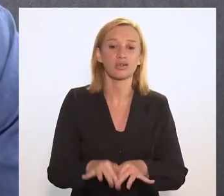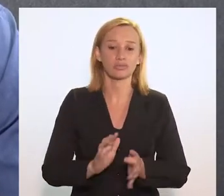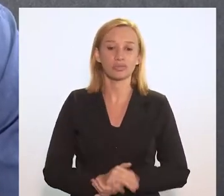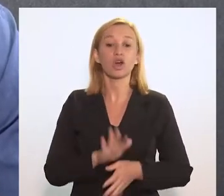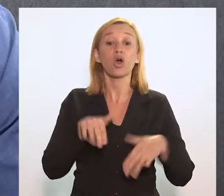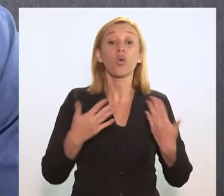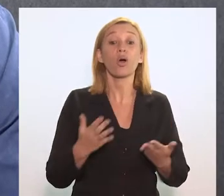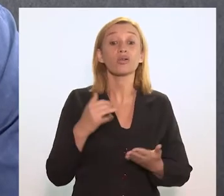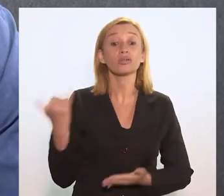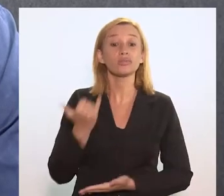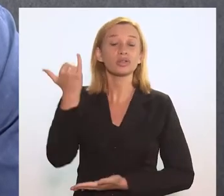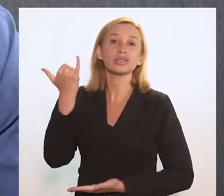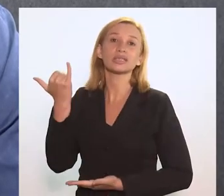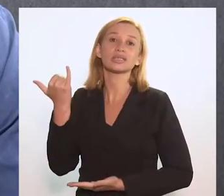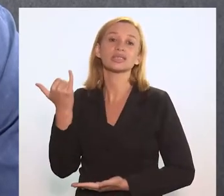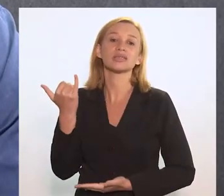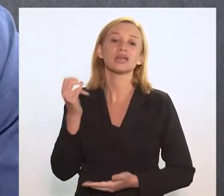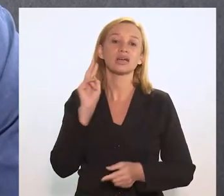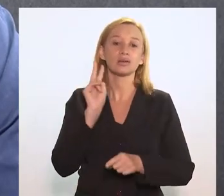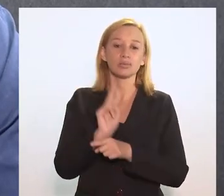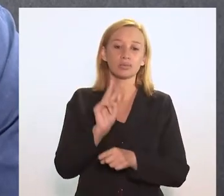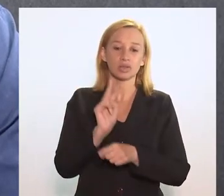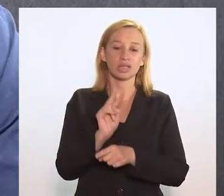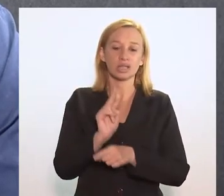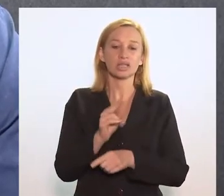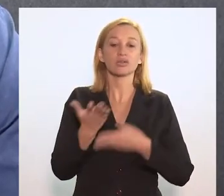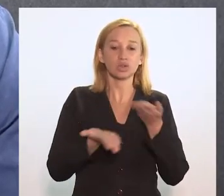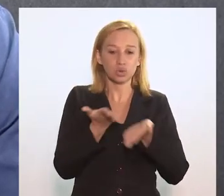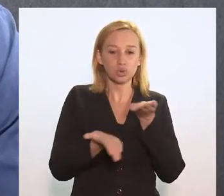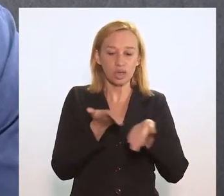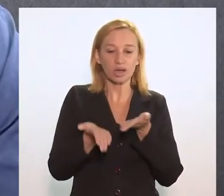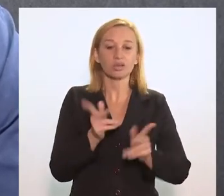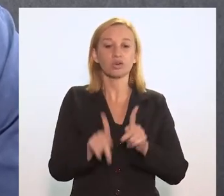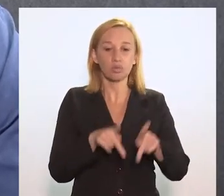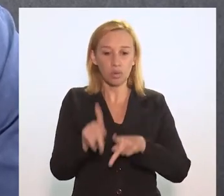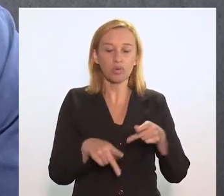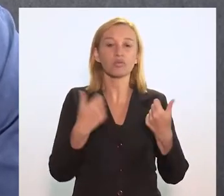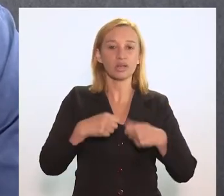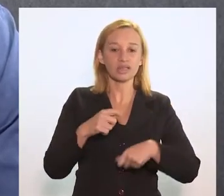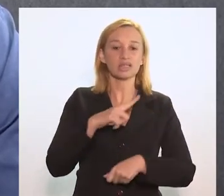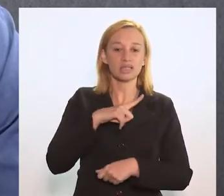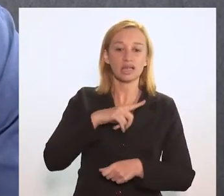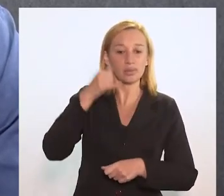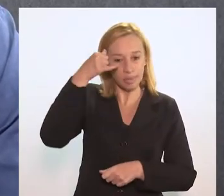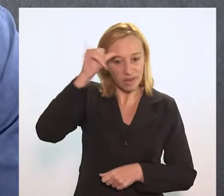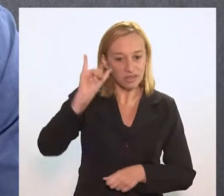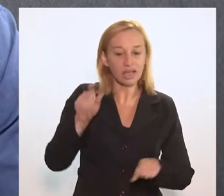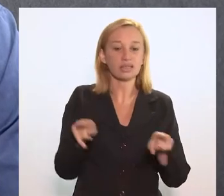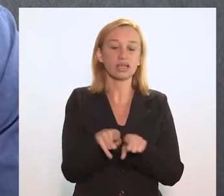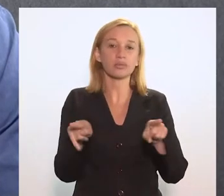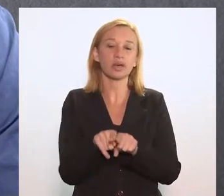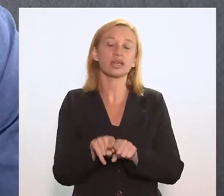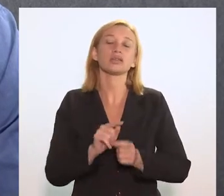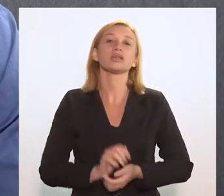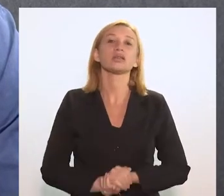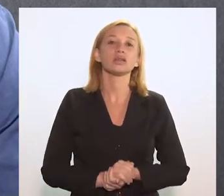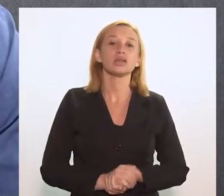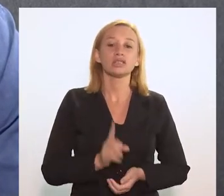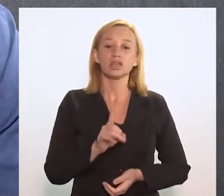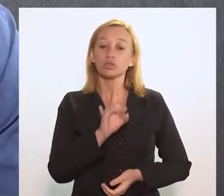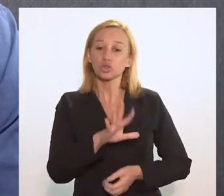finais, falem sobre a importância da prevenção e dos cuidados que a população deve ter para evitar também